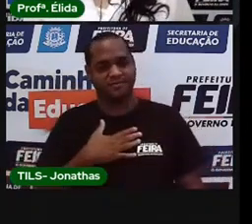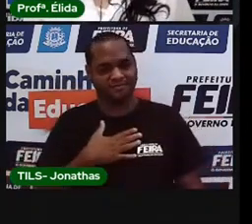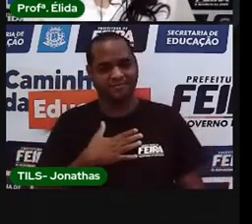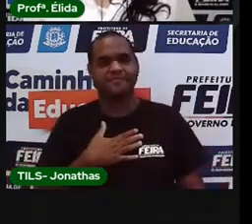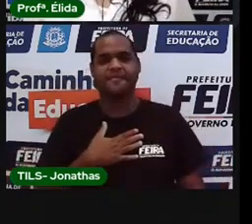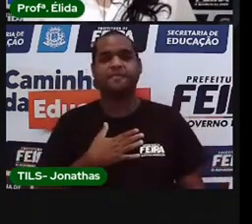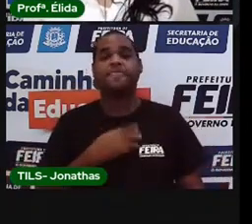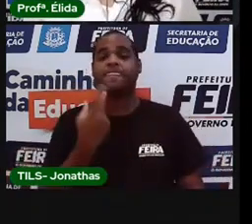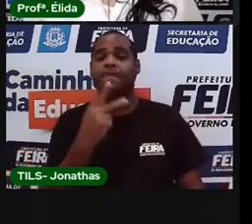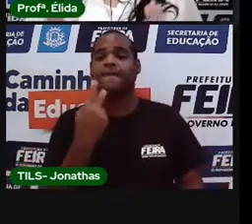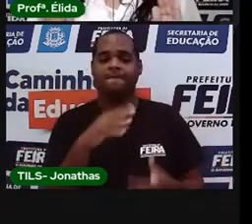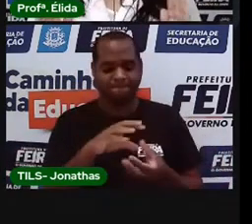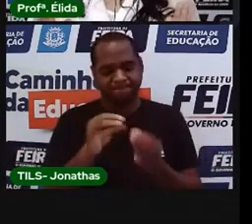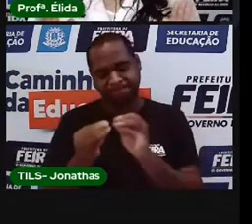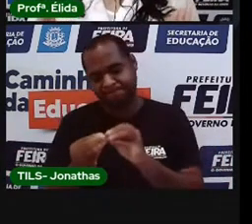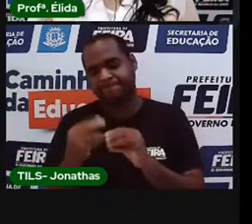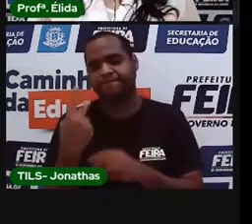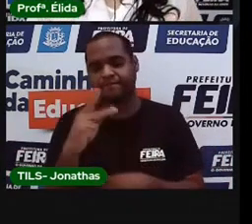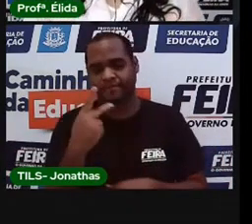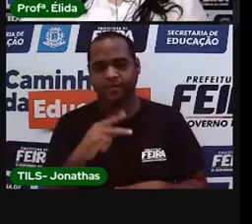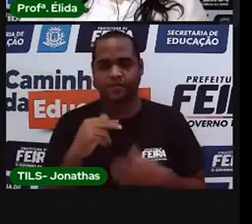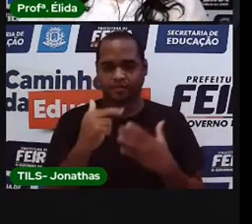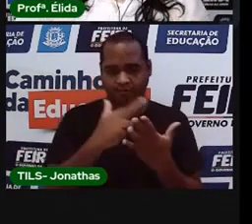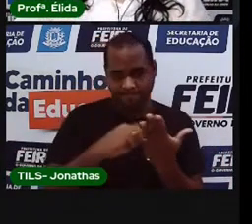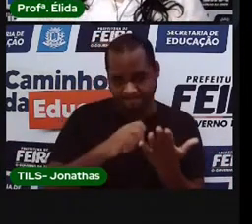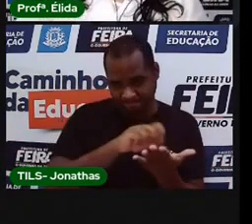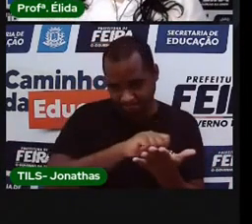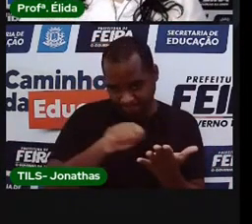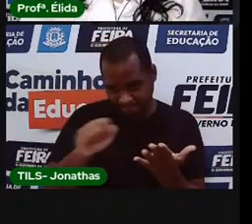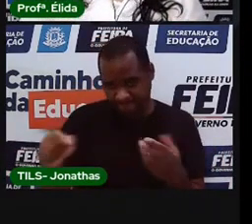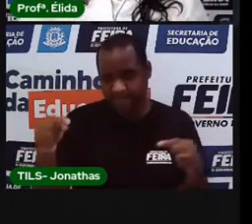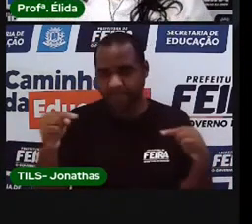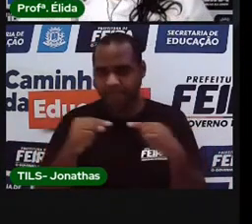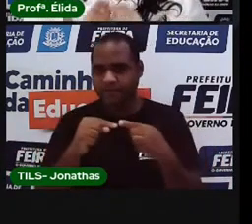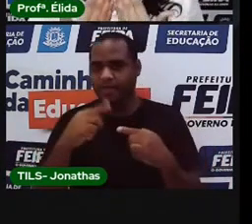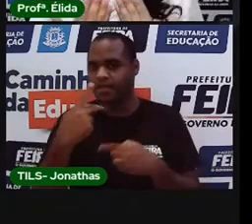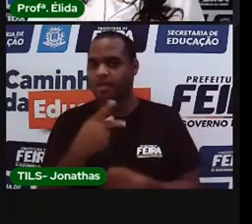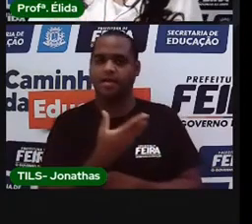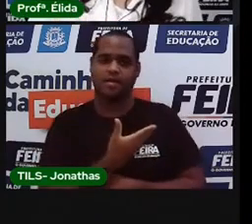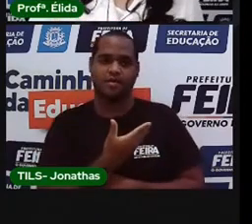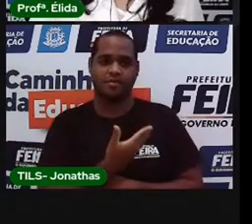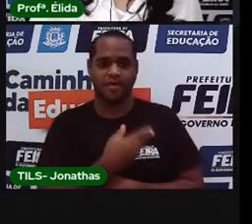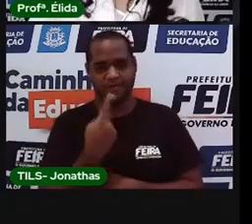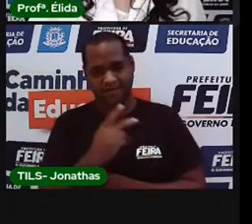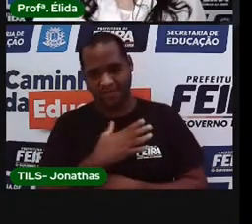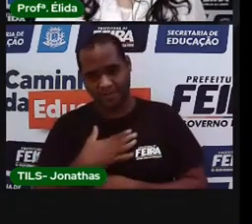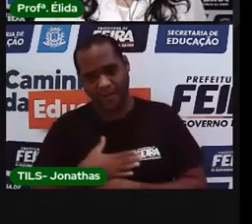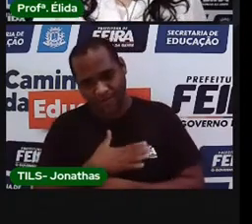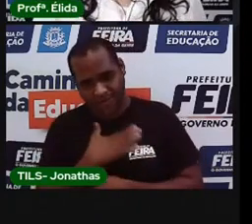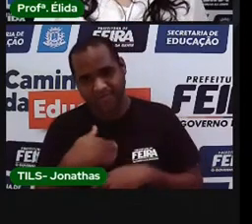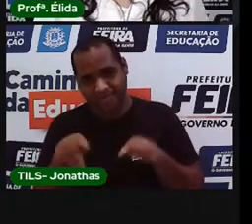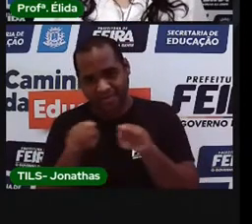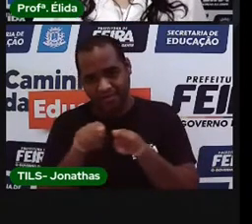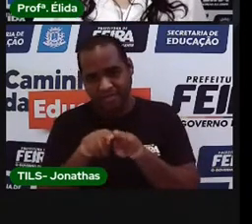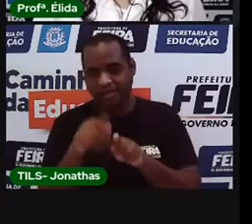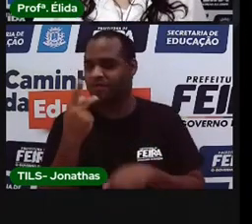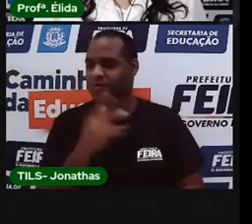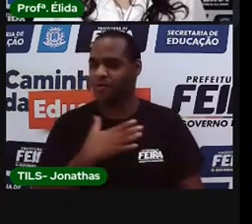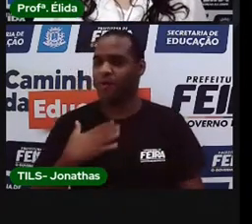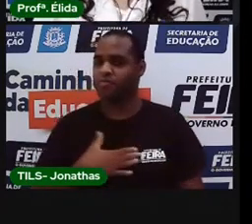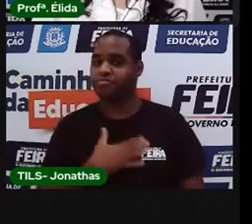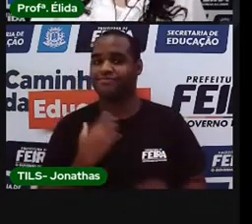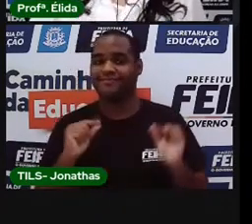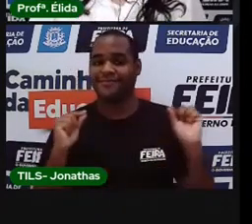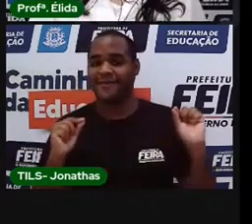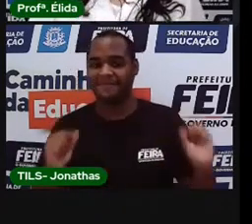Porque o bilhete desenhado vai mostrar para o seu amigo quem é você e o que você gosta de fazer.